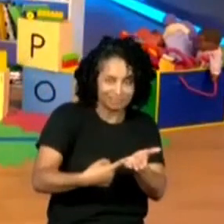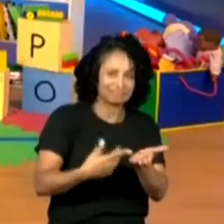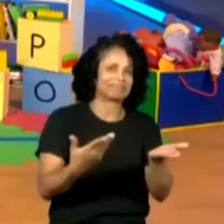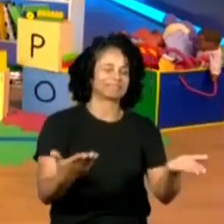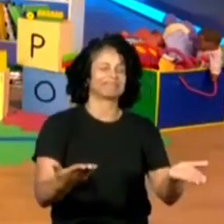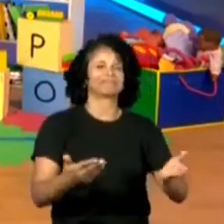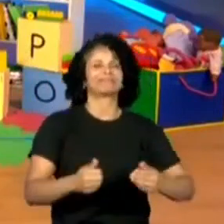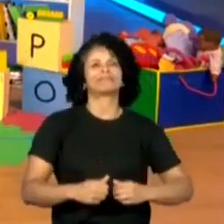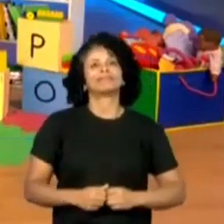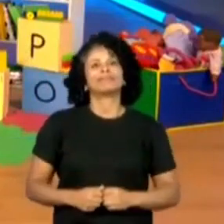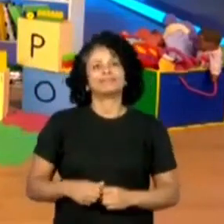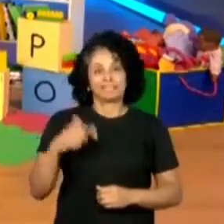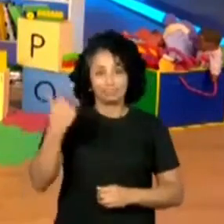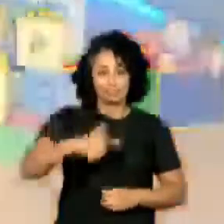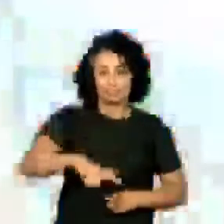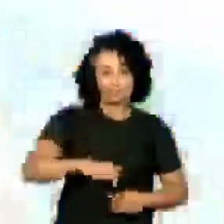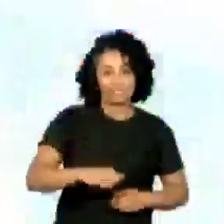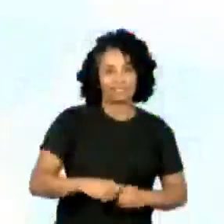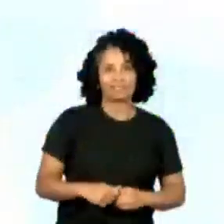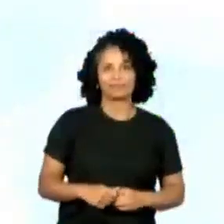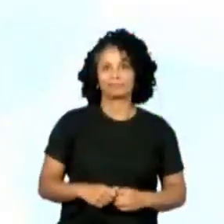mais aqui, ó. Próximo.